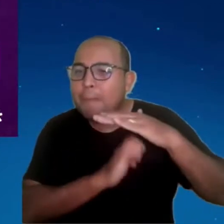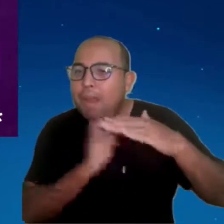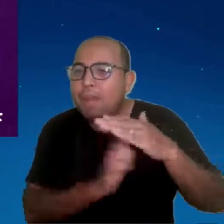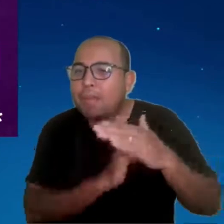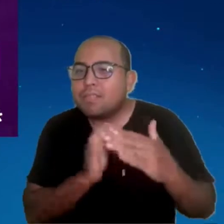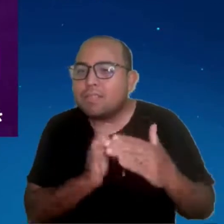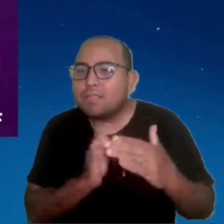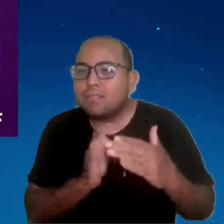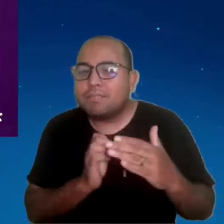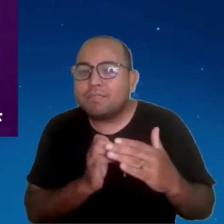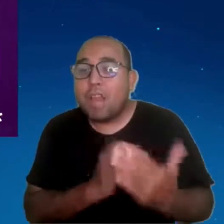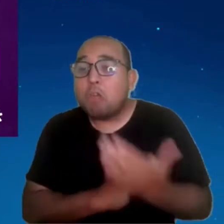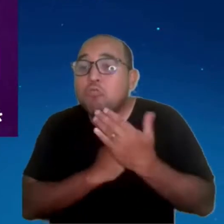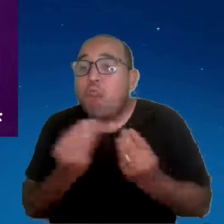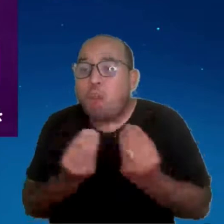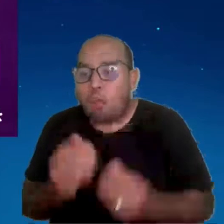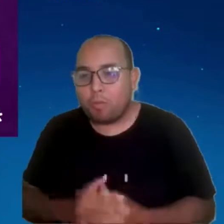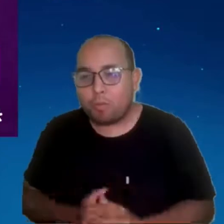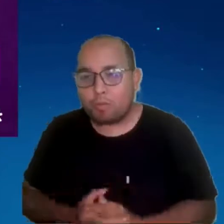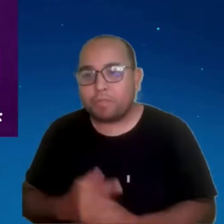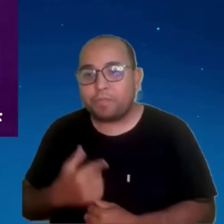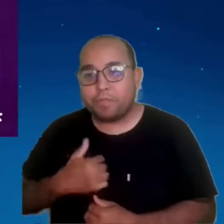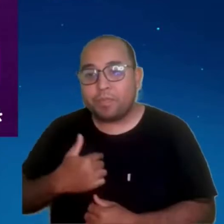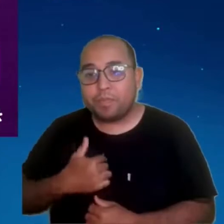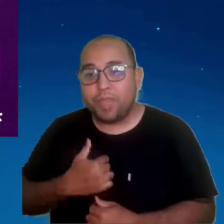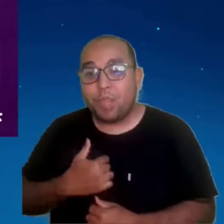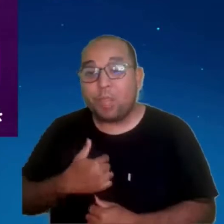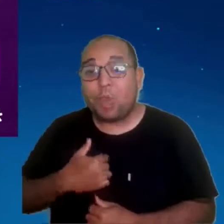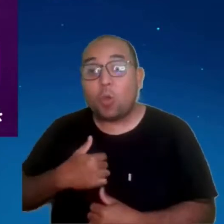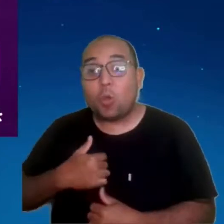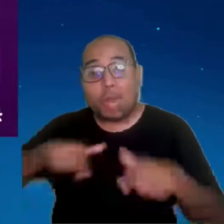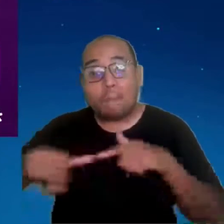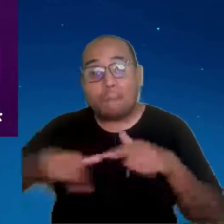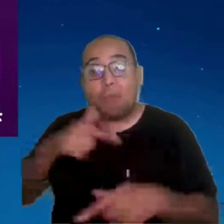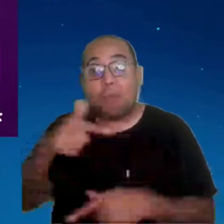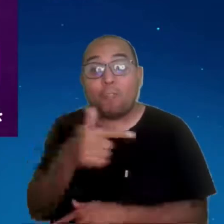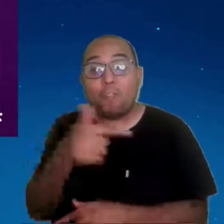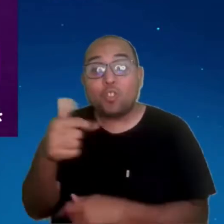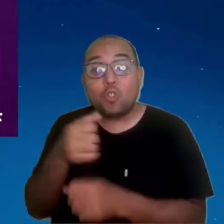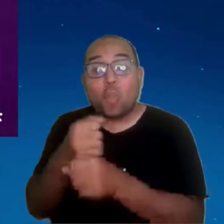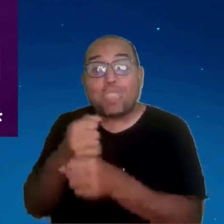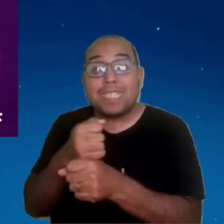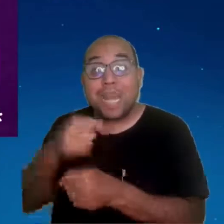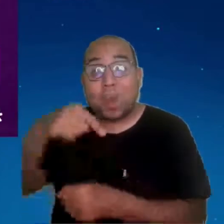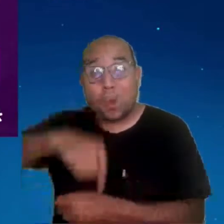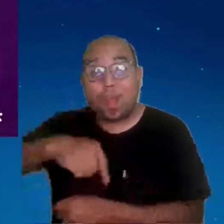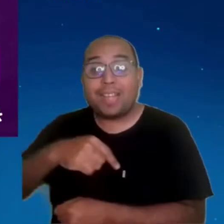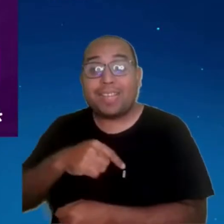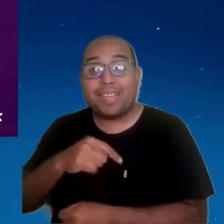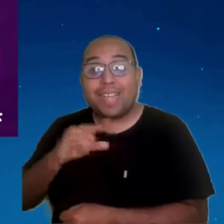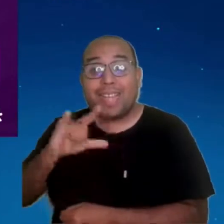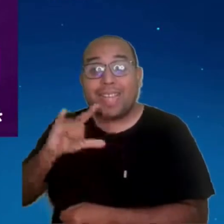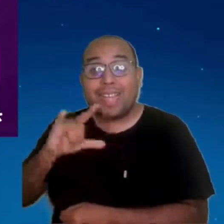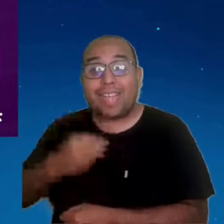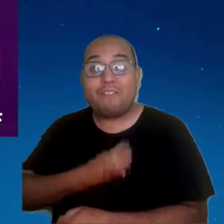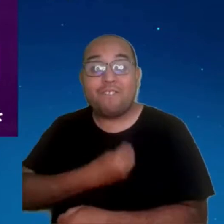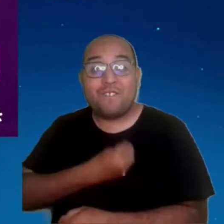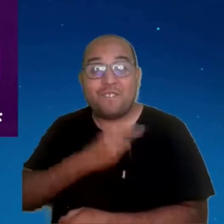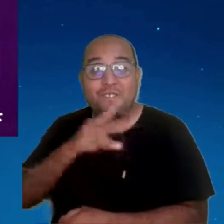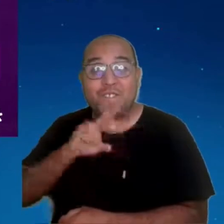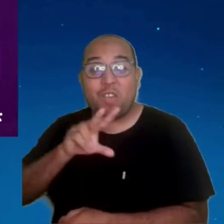Estava até conversando com a Anja, ela tomou um susto, mas eu estou há 22 anos na Vivo. Eu entrei sim com 17, não entrei com 20.